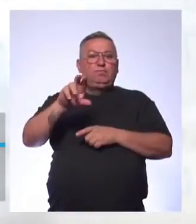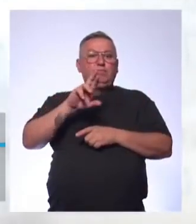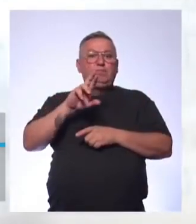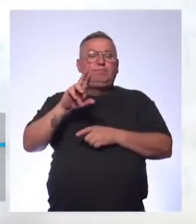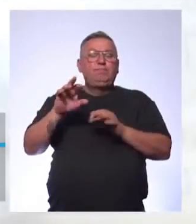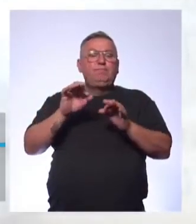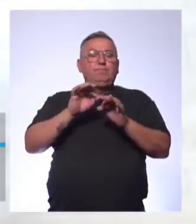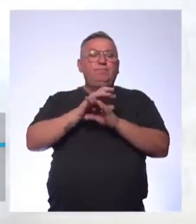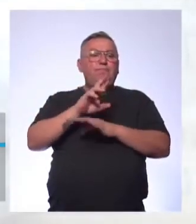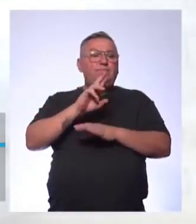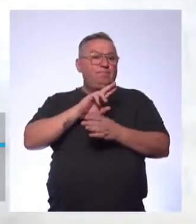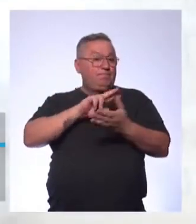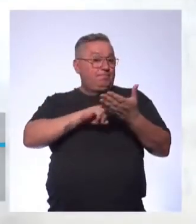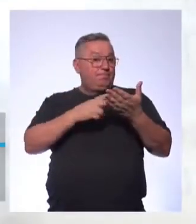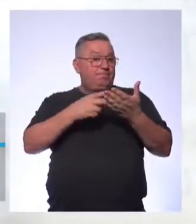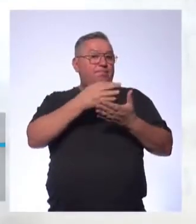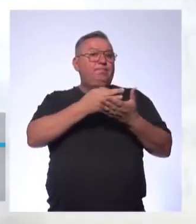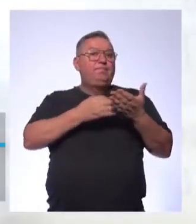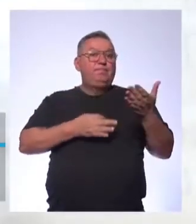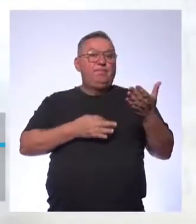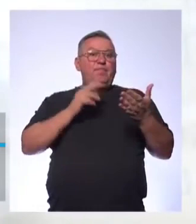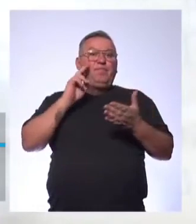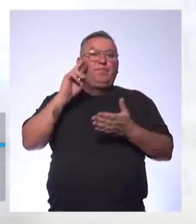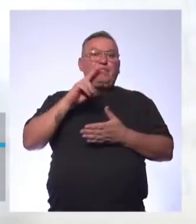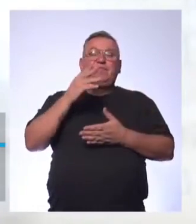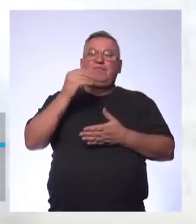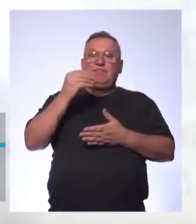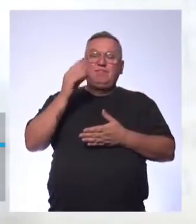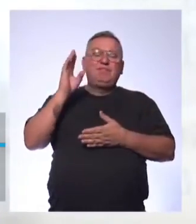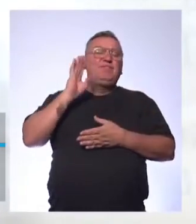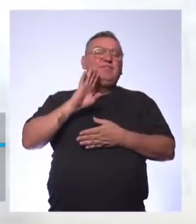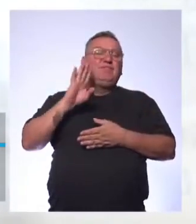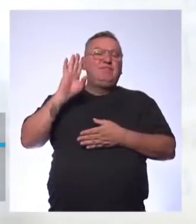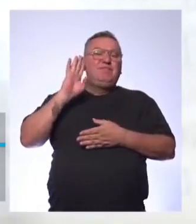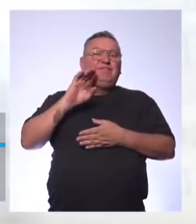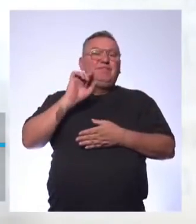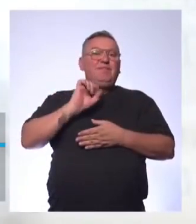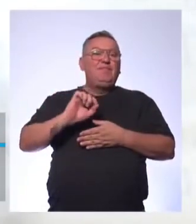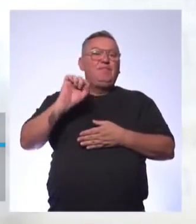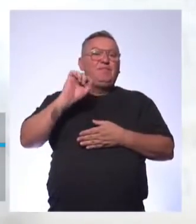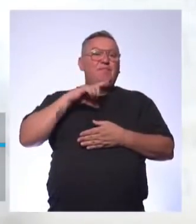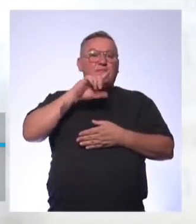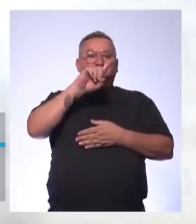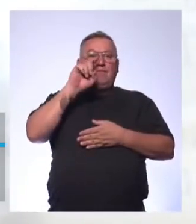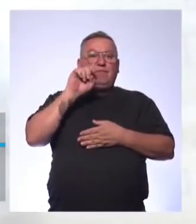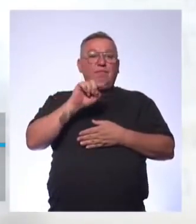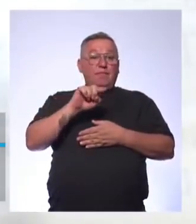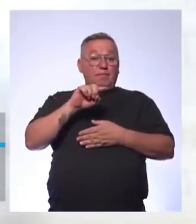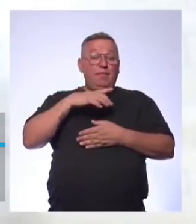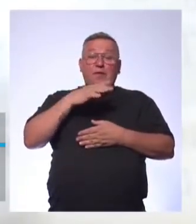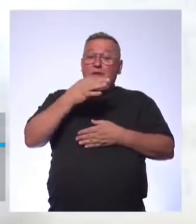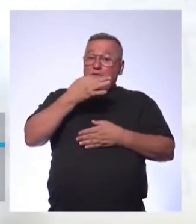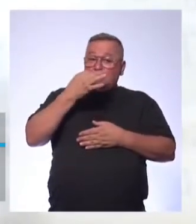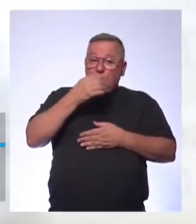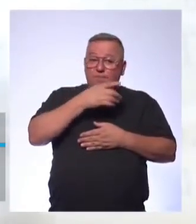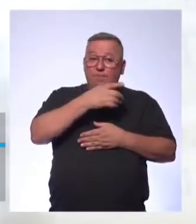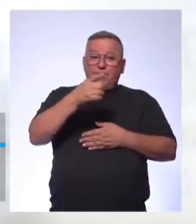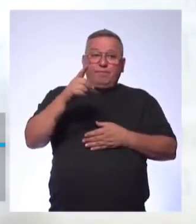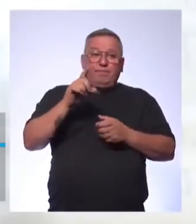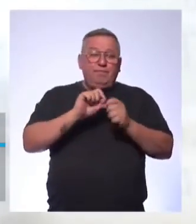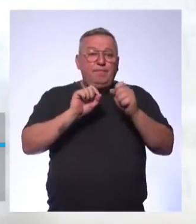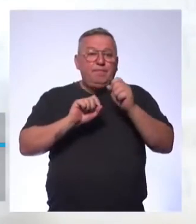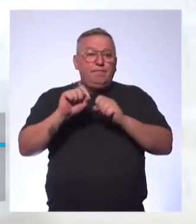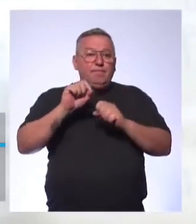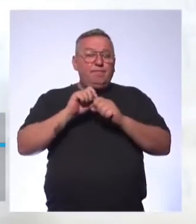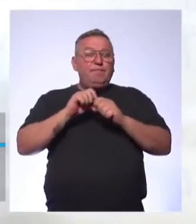completa Sobre a interpretação de texto Olha, gente Muito bacana Quem ainda tem dúvida, gente A minha sugestão É que vocês façam o